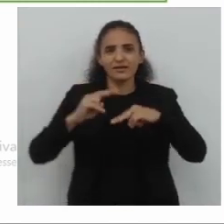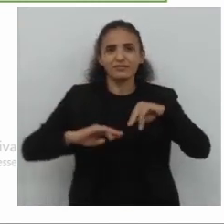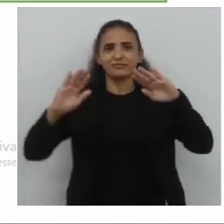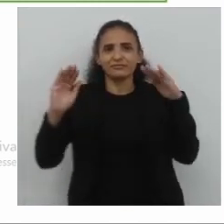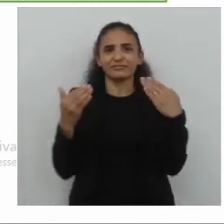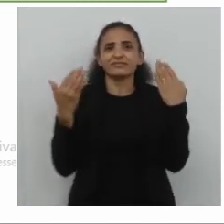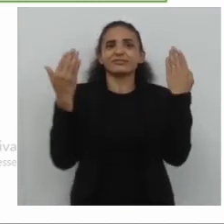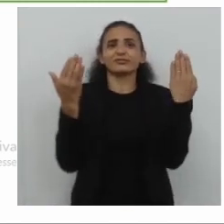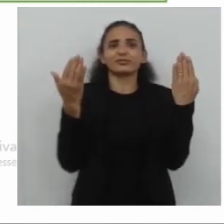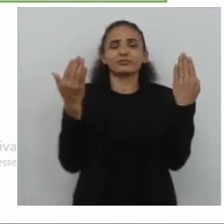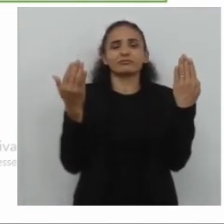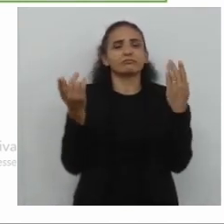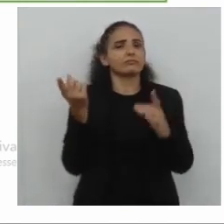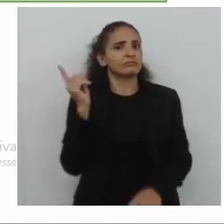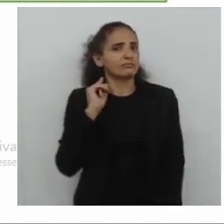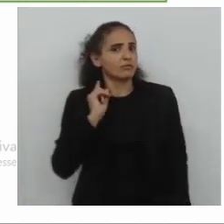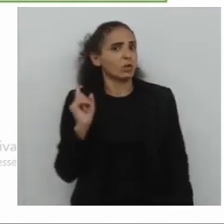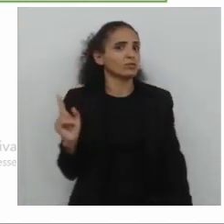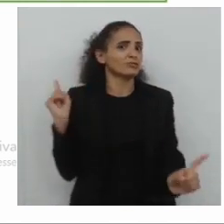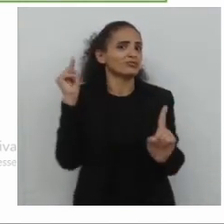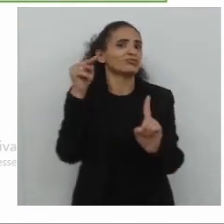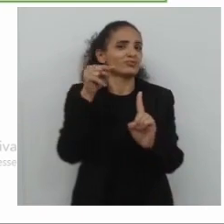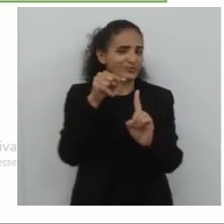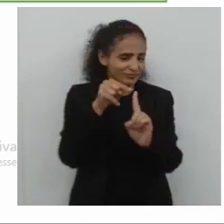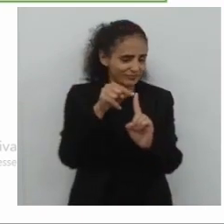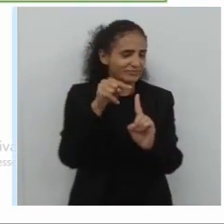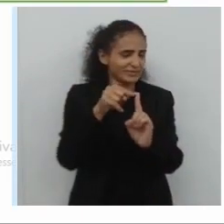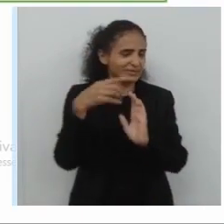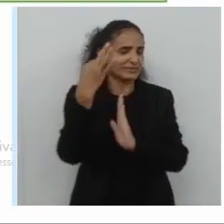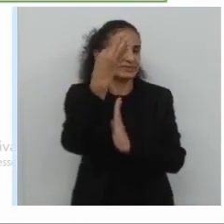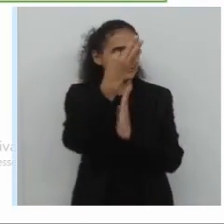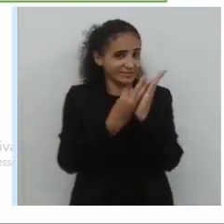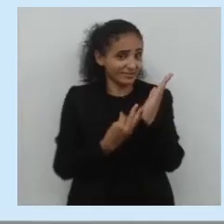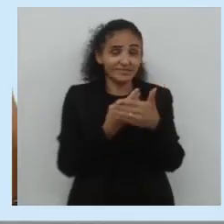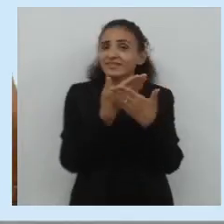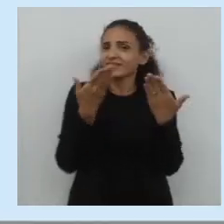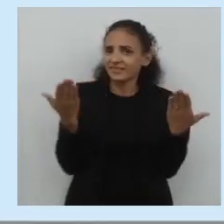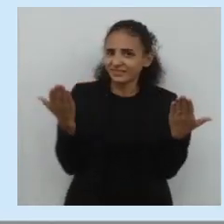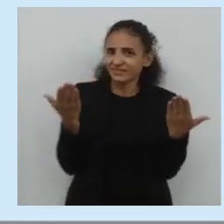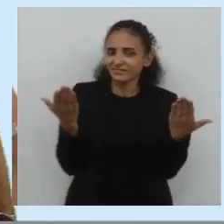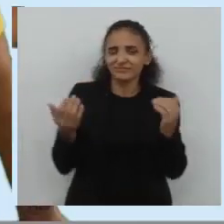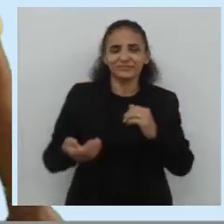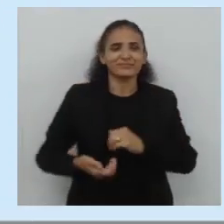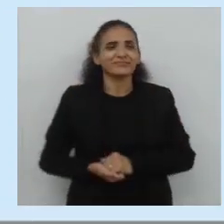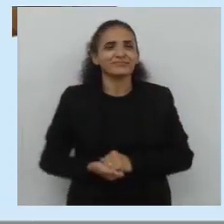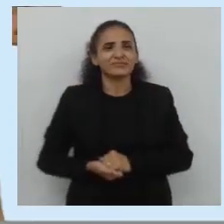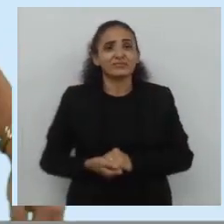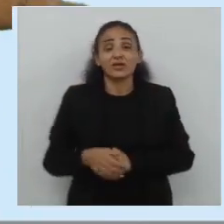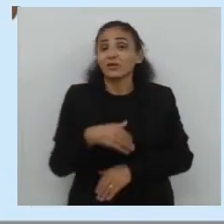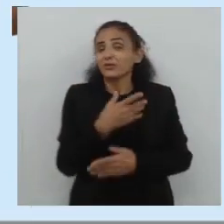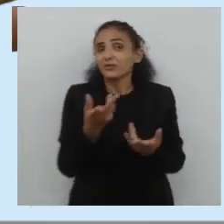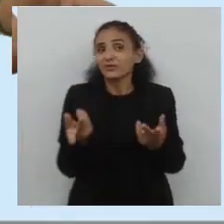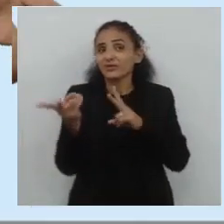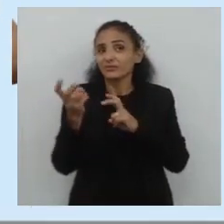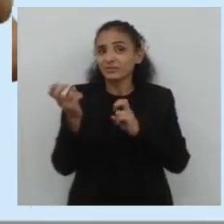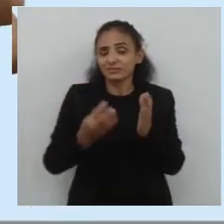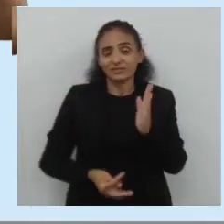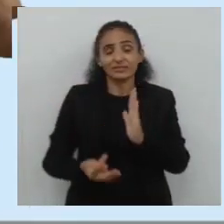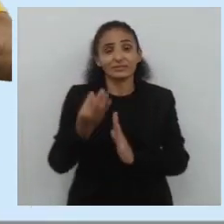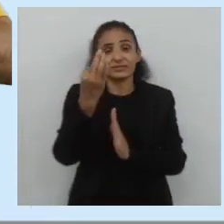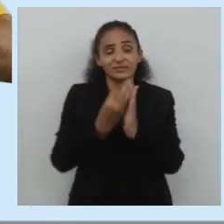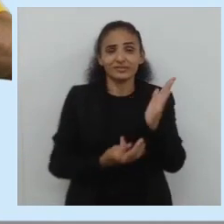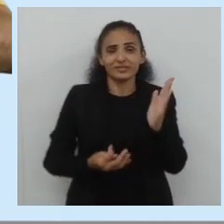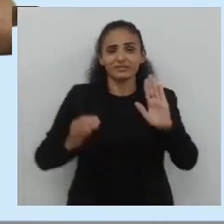com o seu, quê? Com a intencionalidade textual. Então, vejam só, nós vimos um texto, de uma